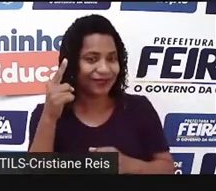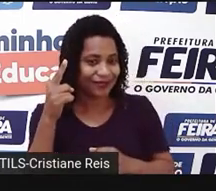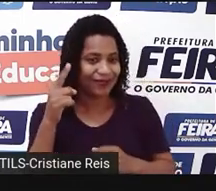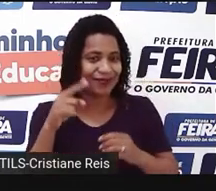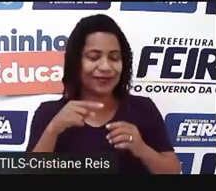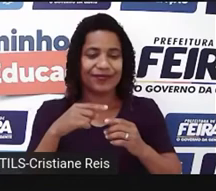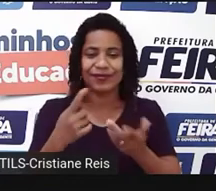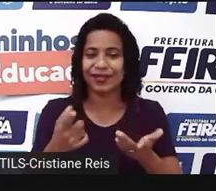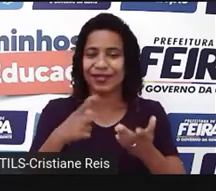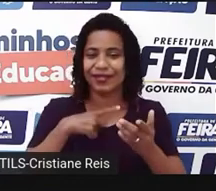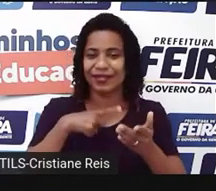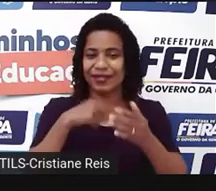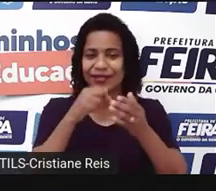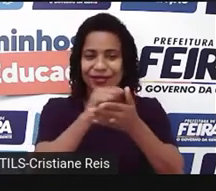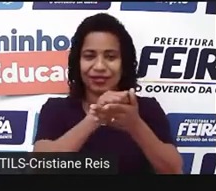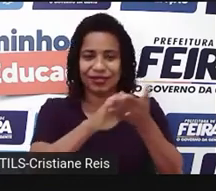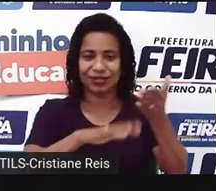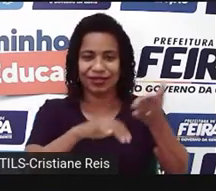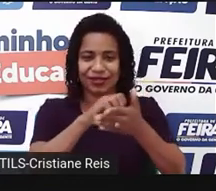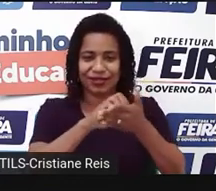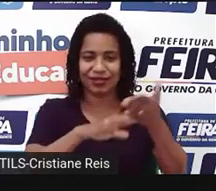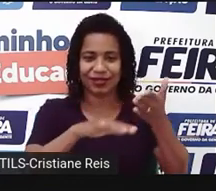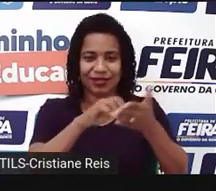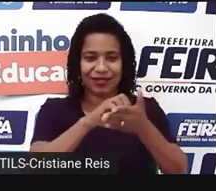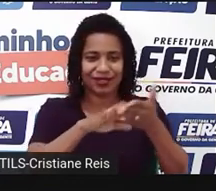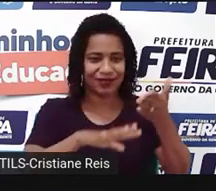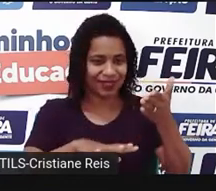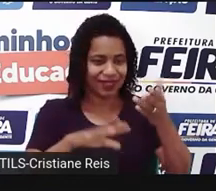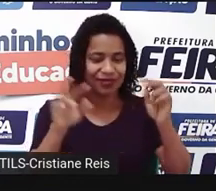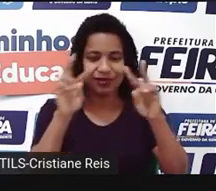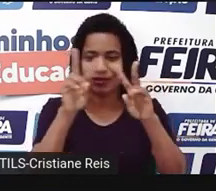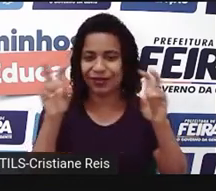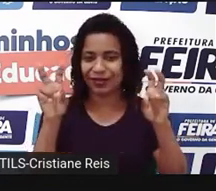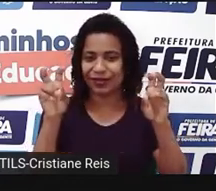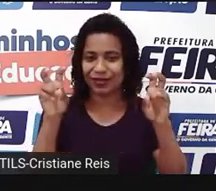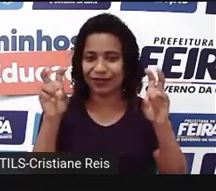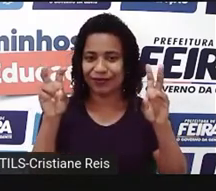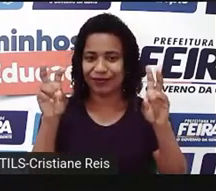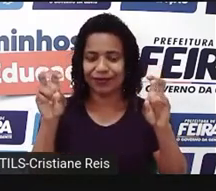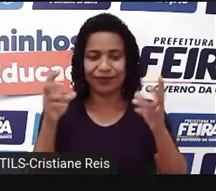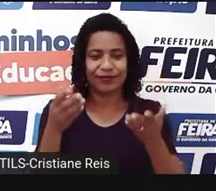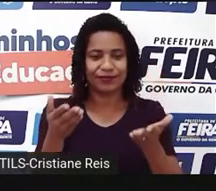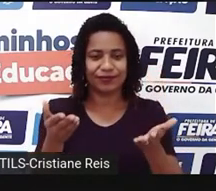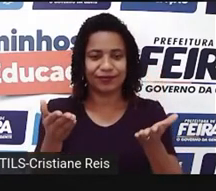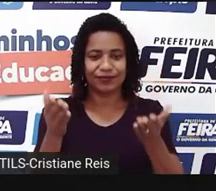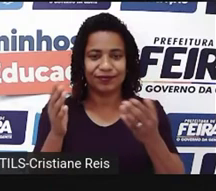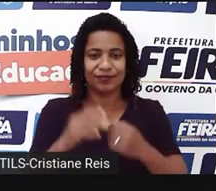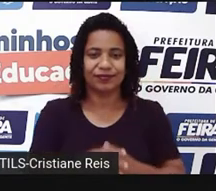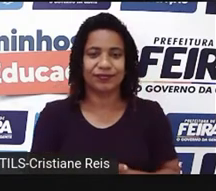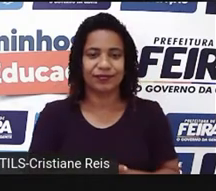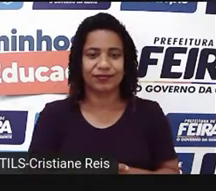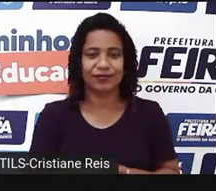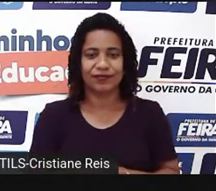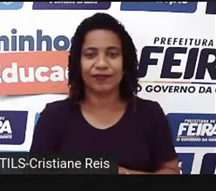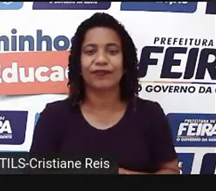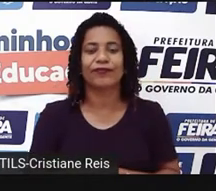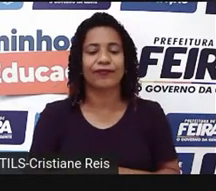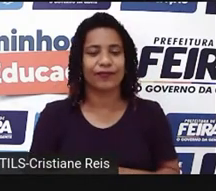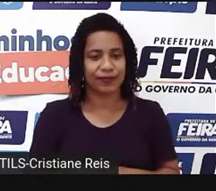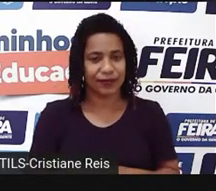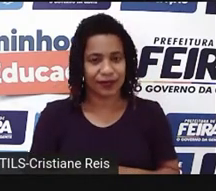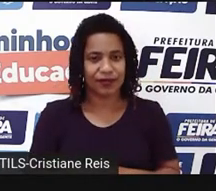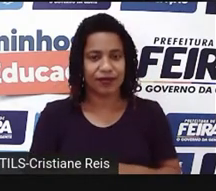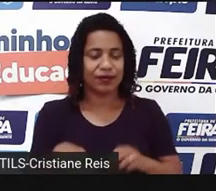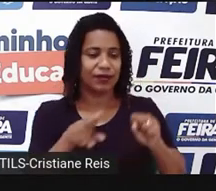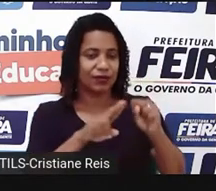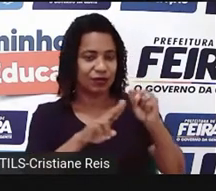observe, drag and drop each item into its correct rules. Então, nós temos aqui os